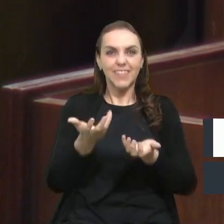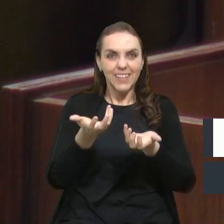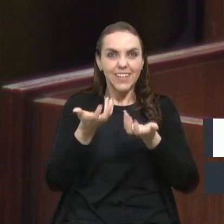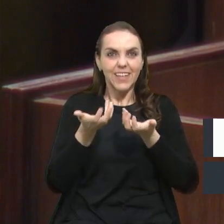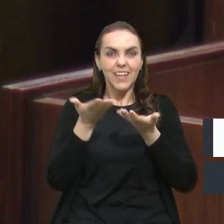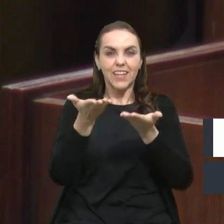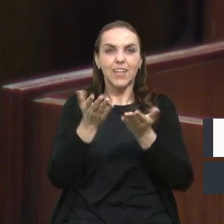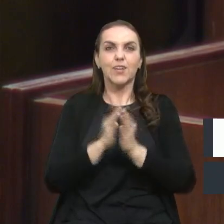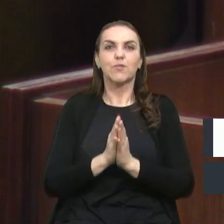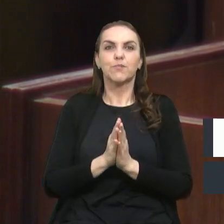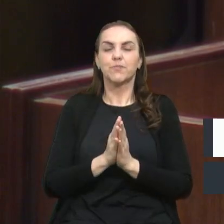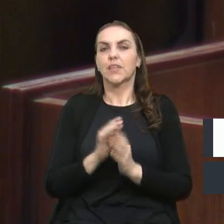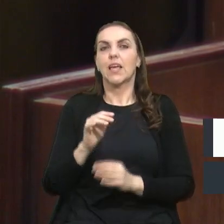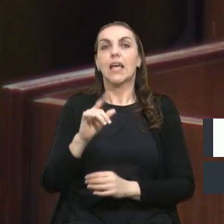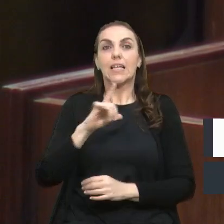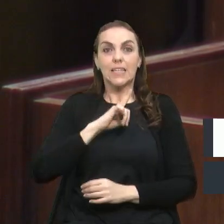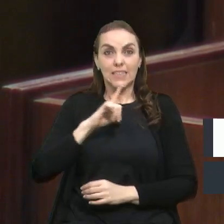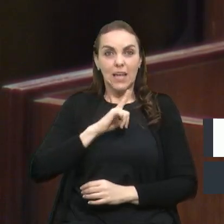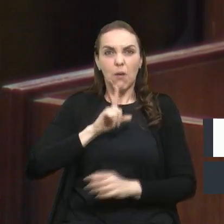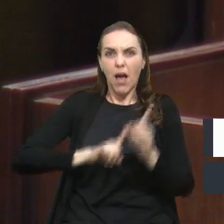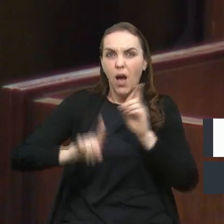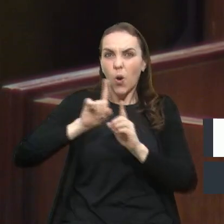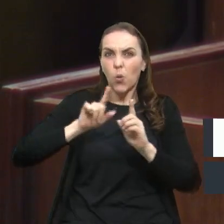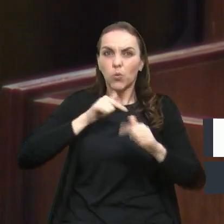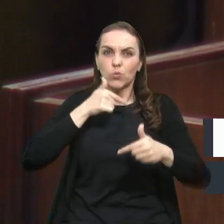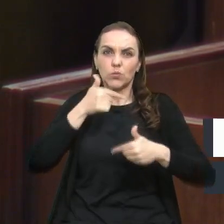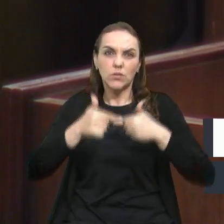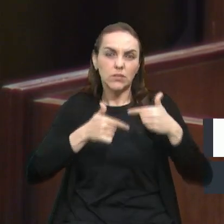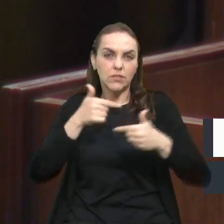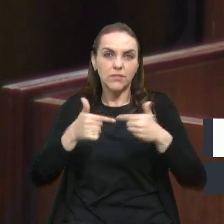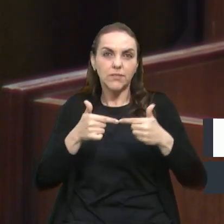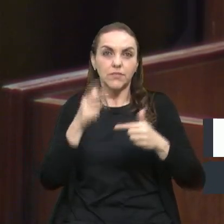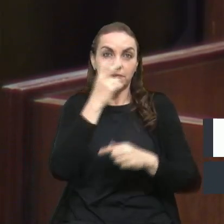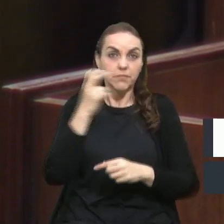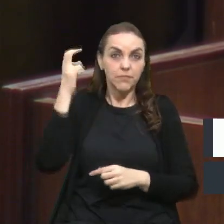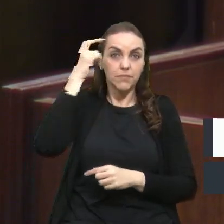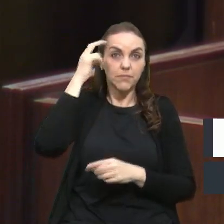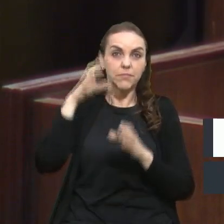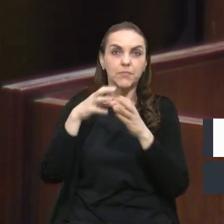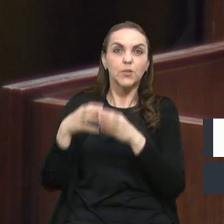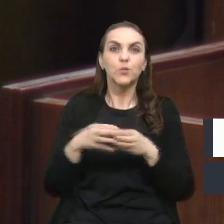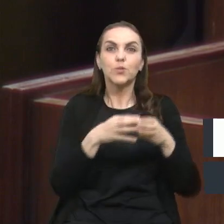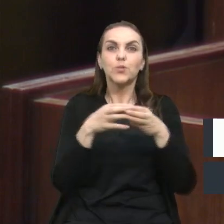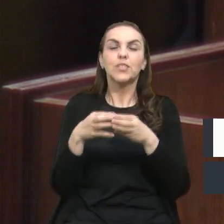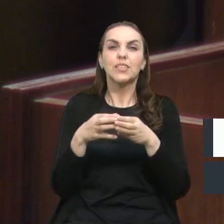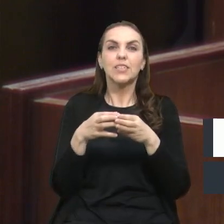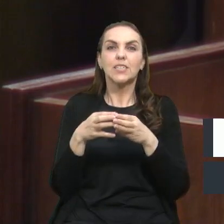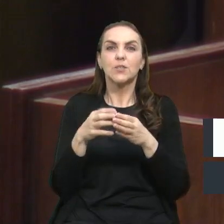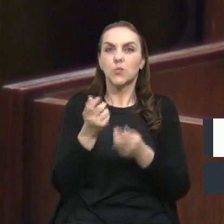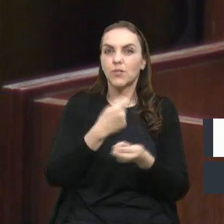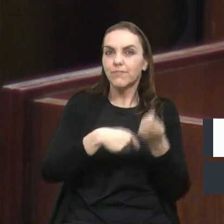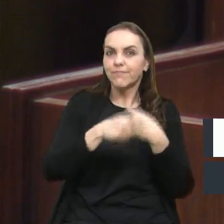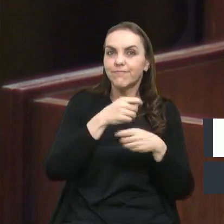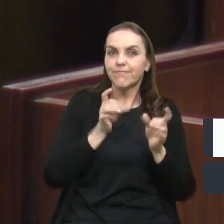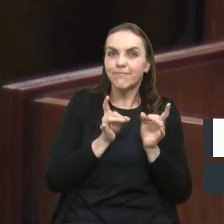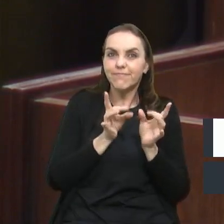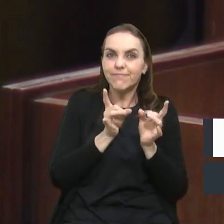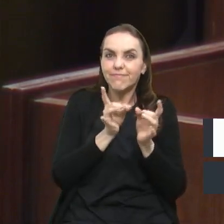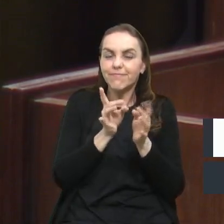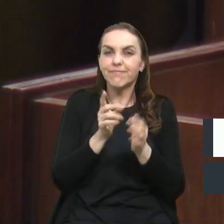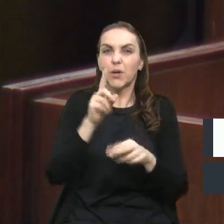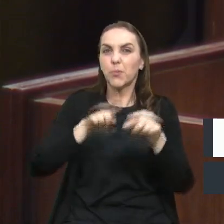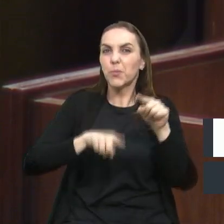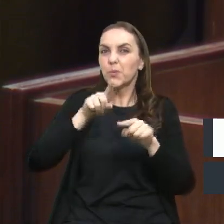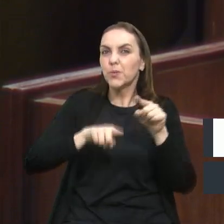alguns dos nossos serviços, cultura, turismo, a comercialização de produtos gastronômicos e